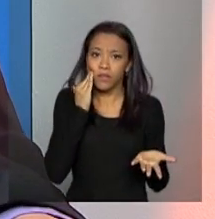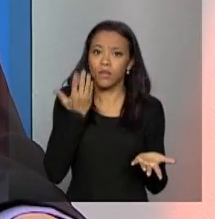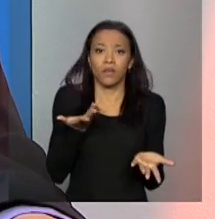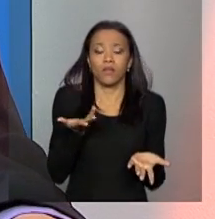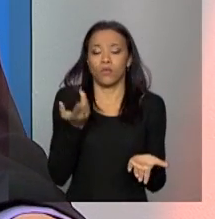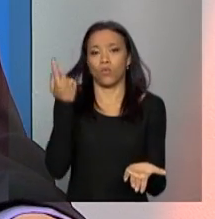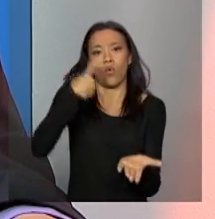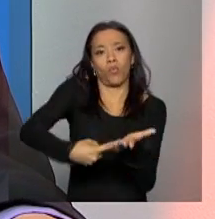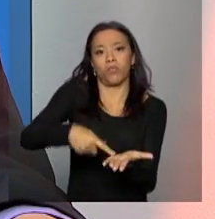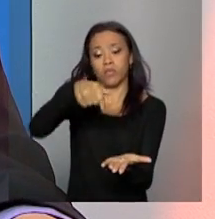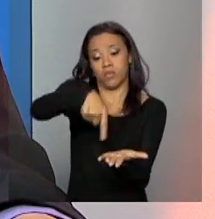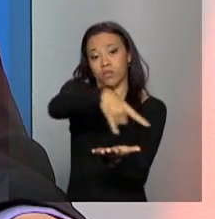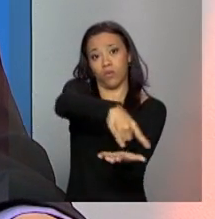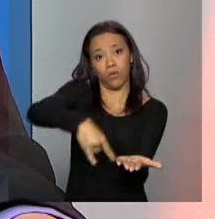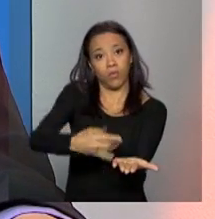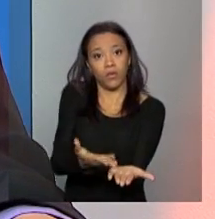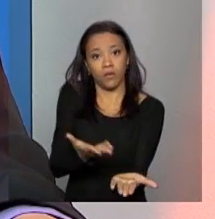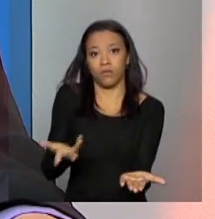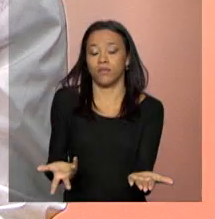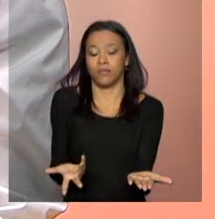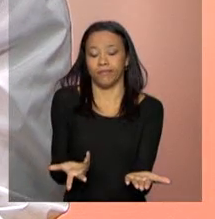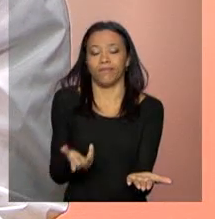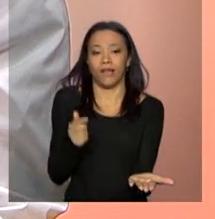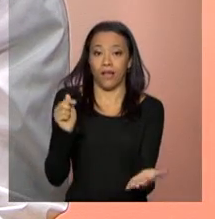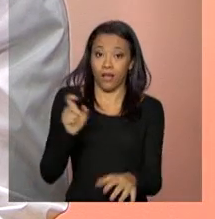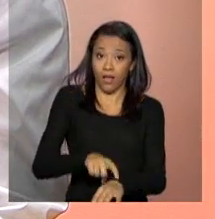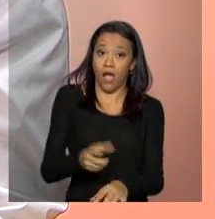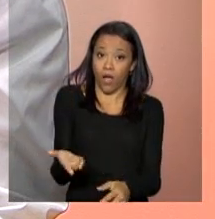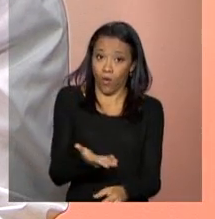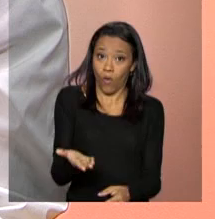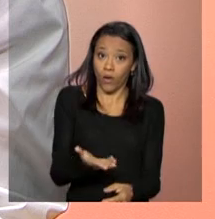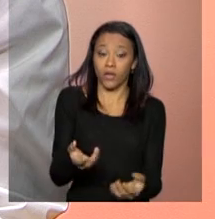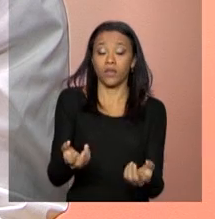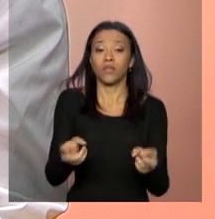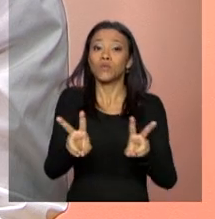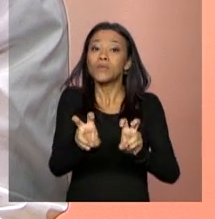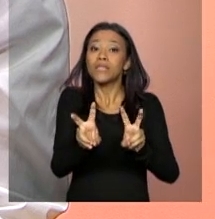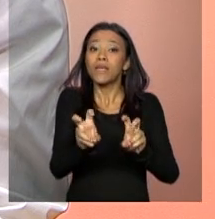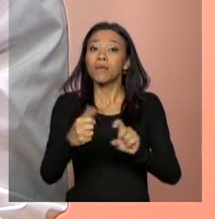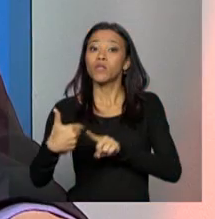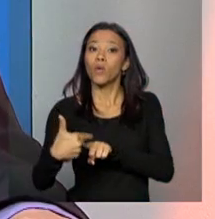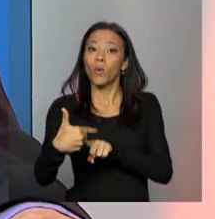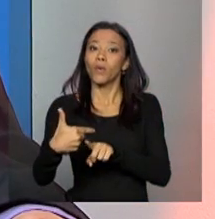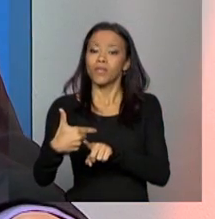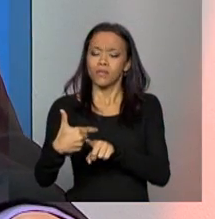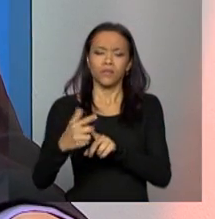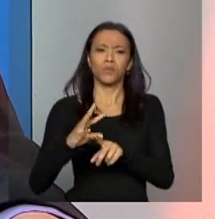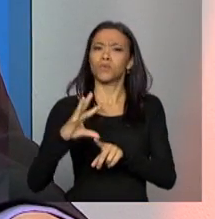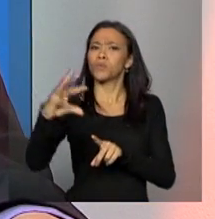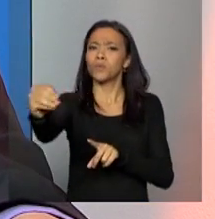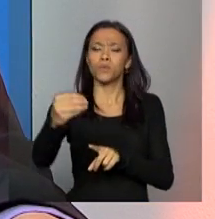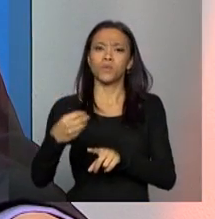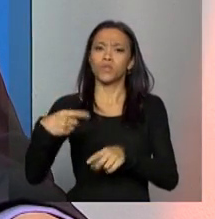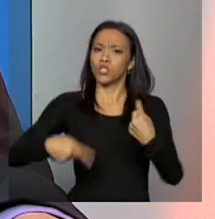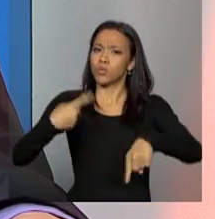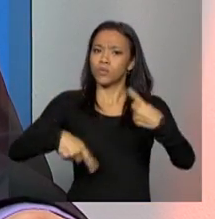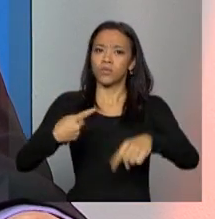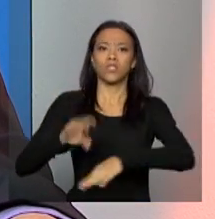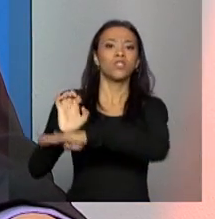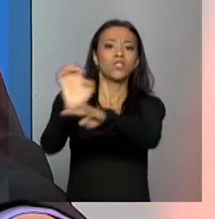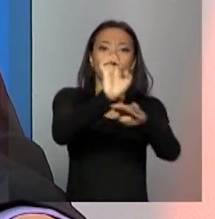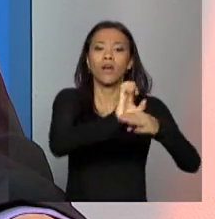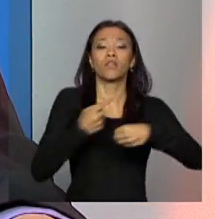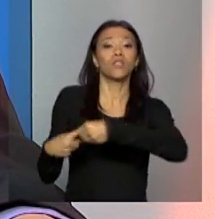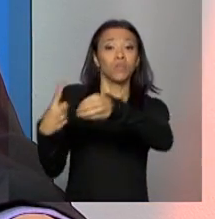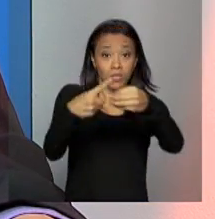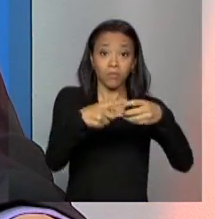tarefa pactuada. Então, nesse momento da discussão do subtema 2 é isso, nós vamos discutir tudo aquilo que o estado e município devem fazer e que